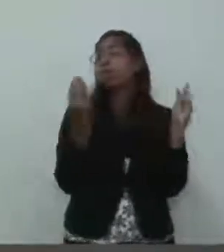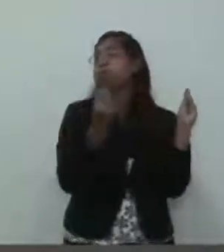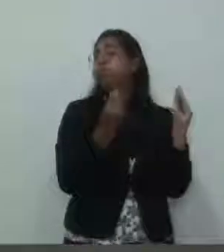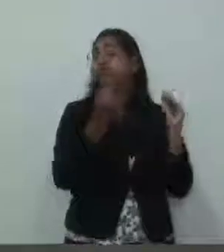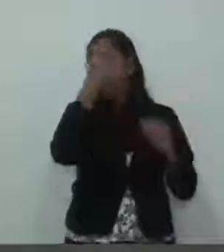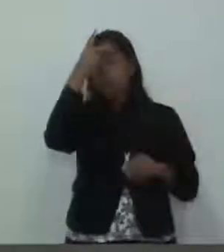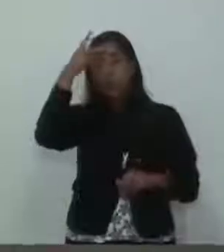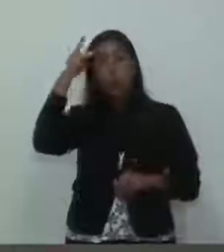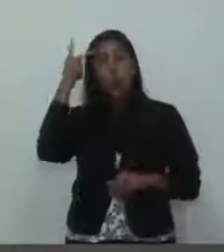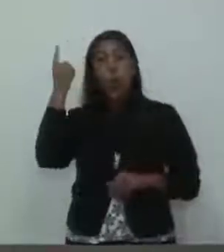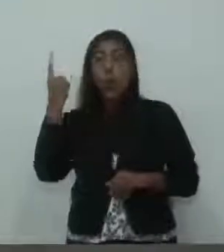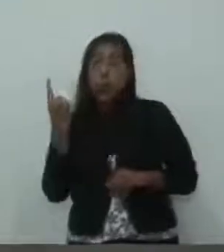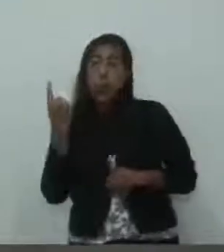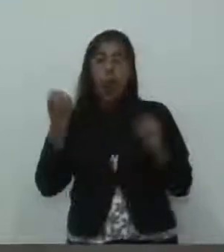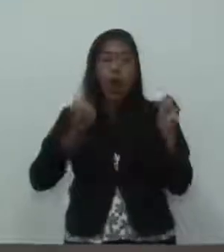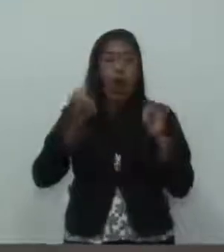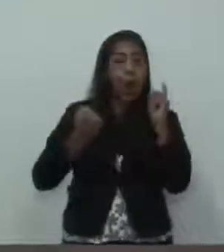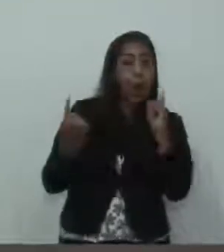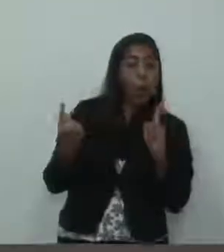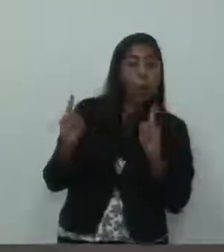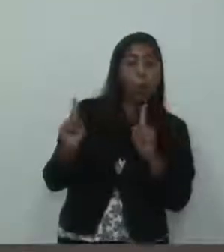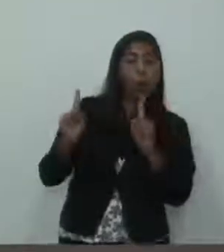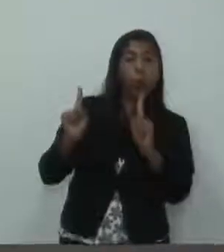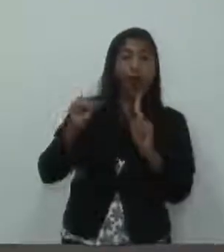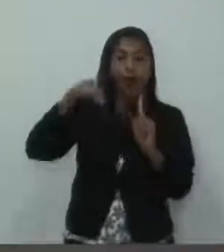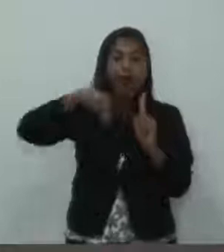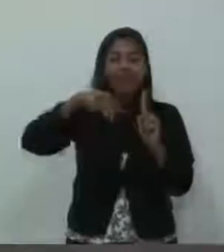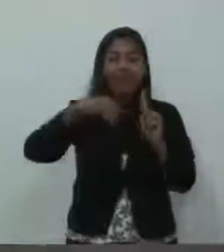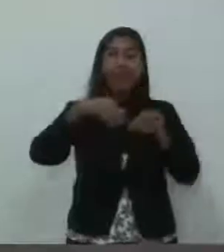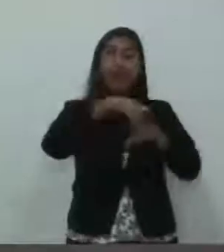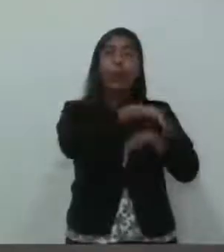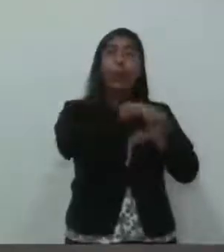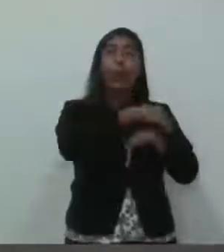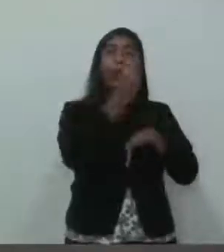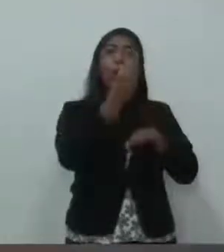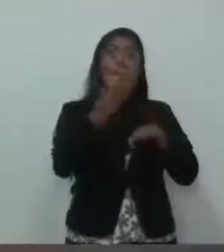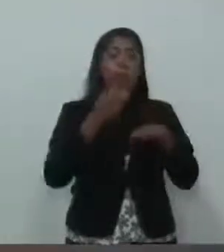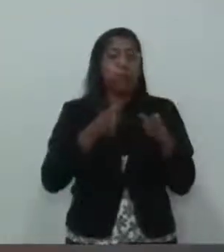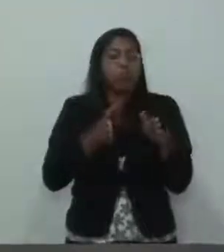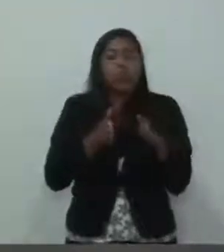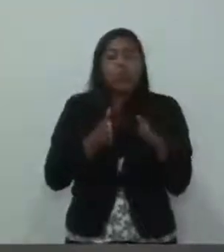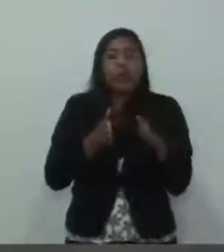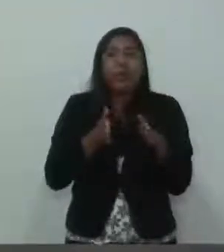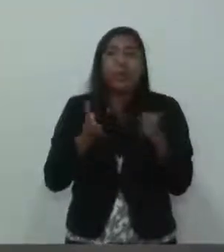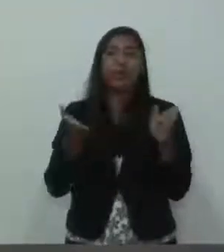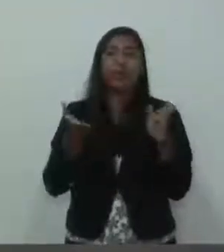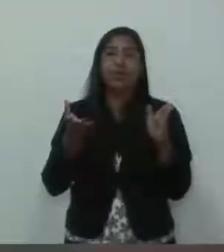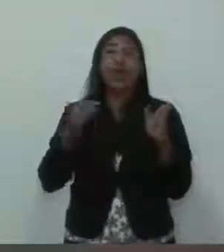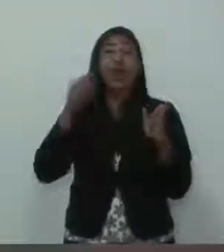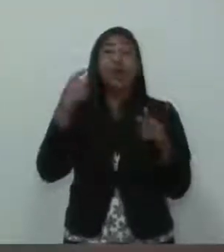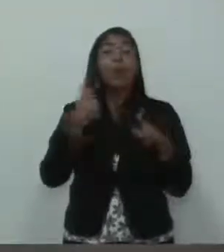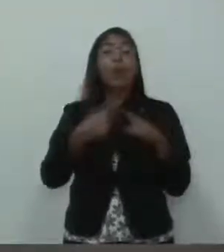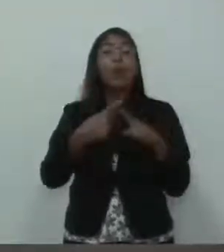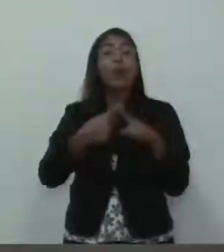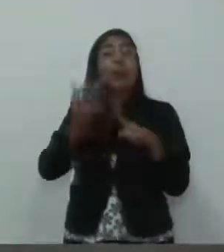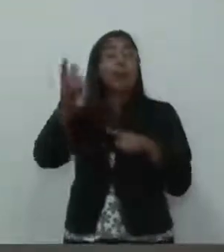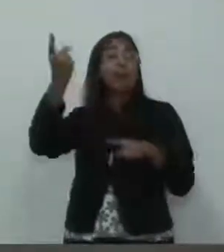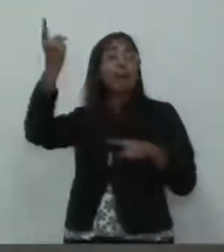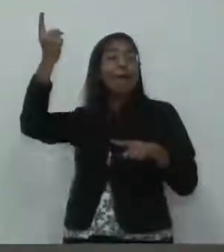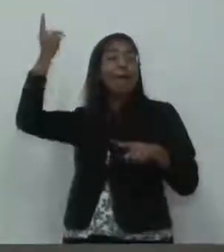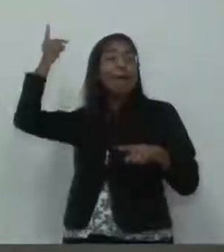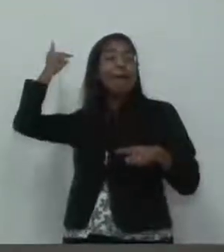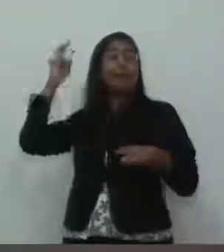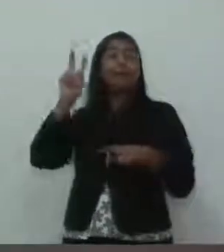numa cidade com ruas extremamente estreitas, construídas, projetadas, às vezes, há 50, 70, 80 anos atrás.